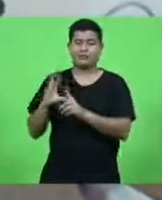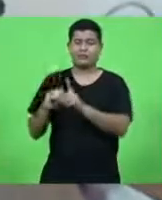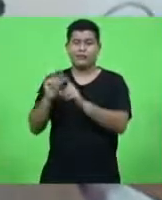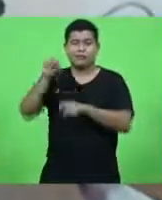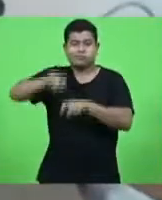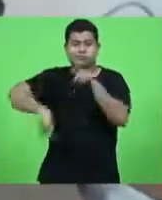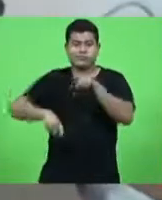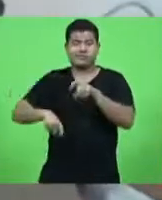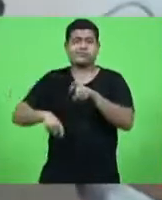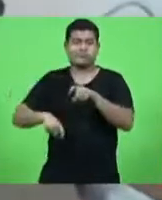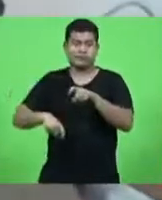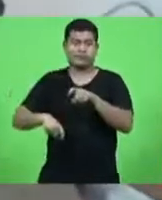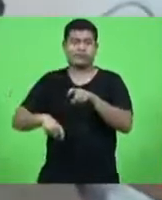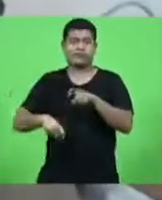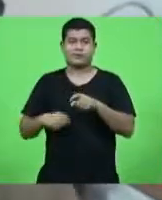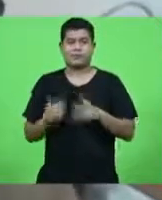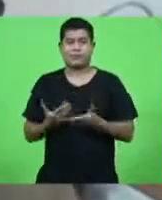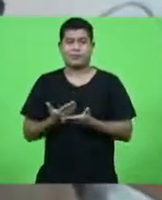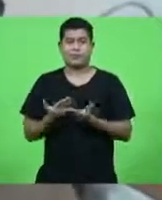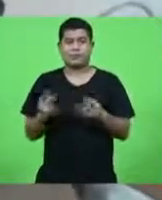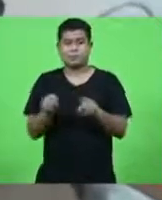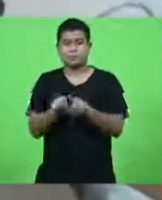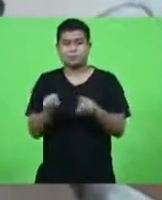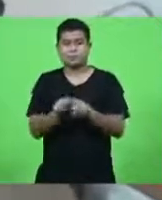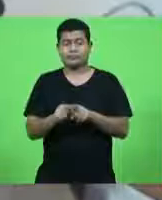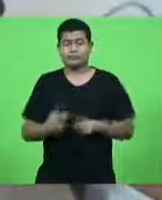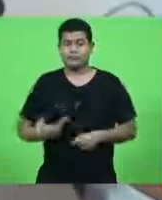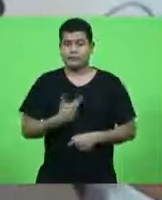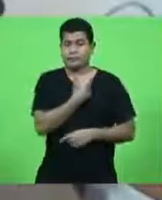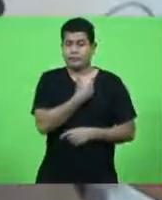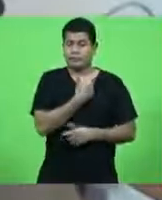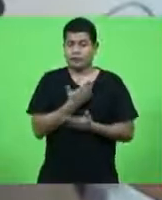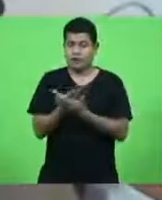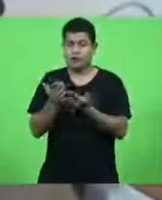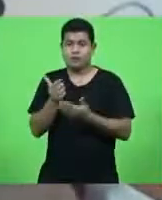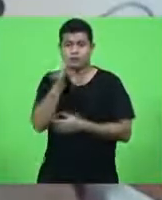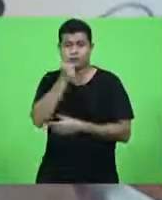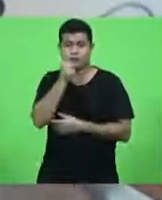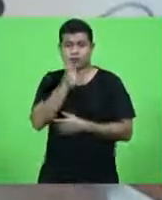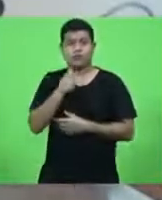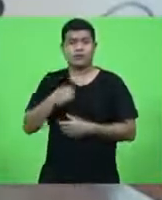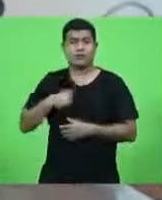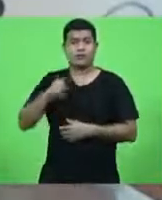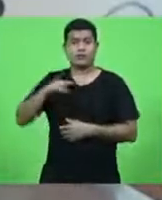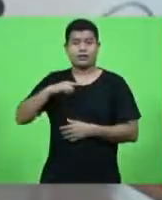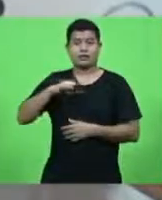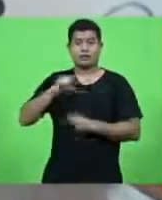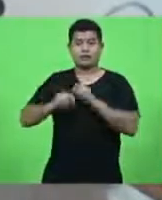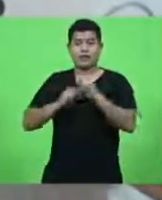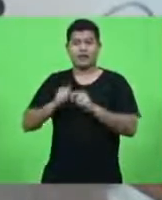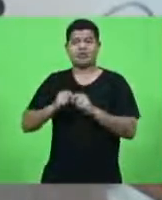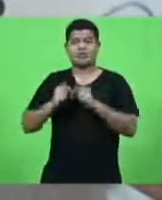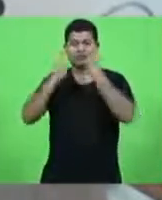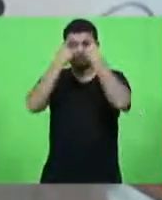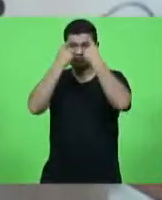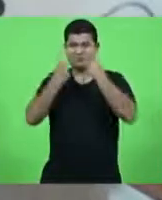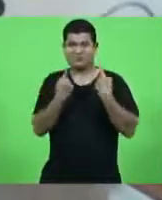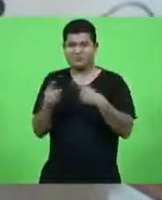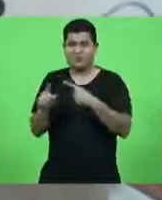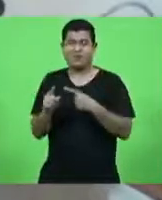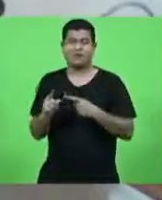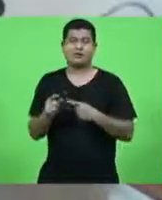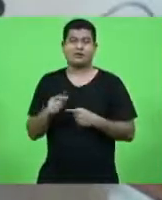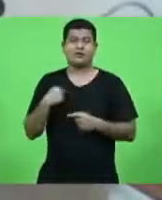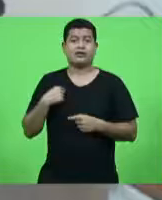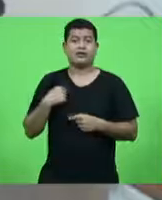reparadoras de sequela em mulheres vítimas de violência que ainda está na CCJ. Projeto que cria o Fundo